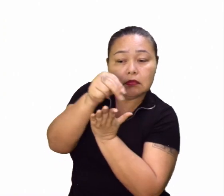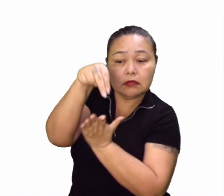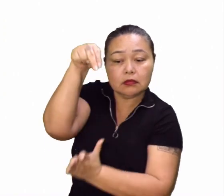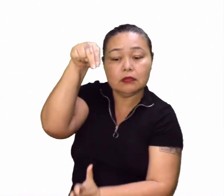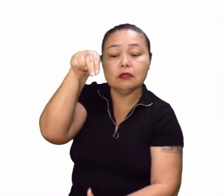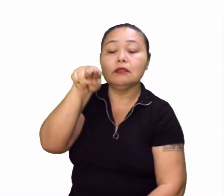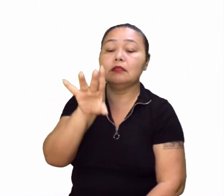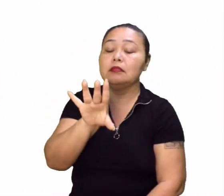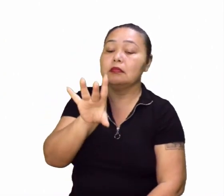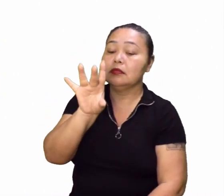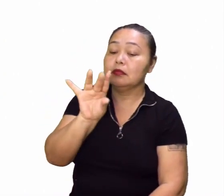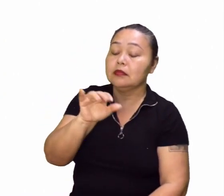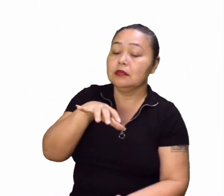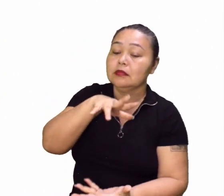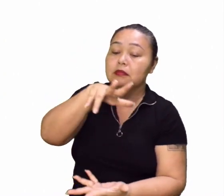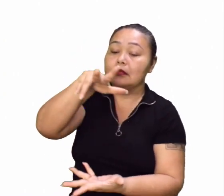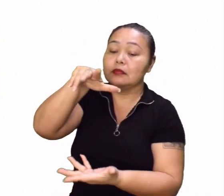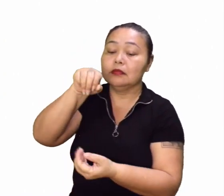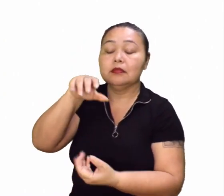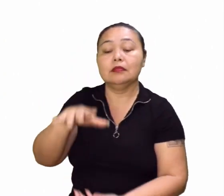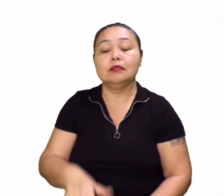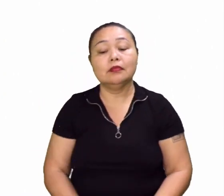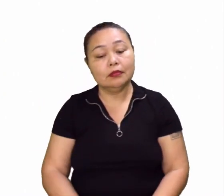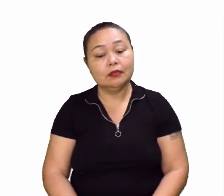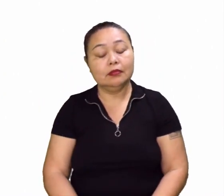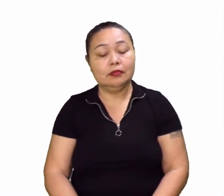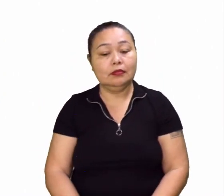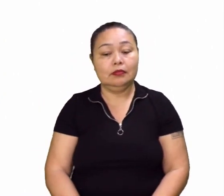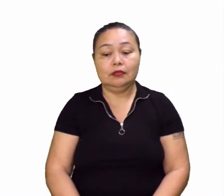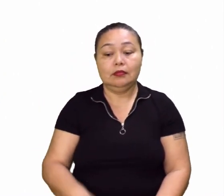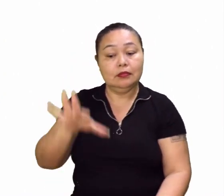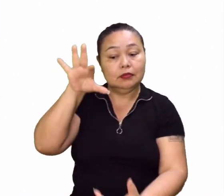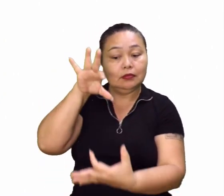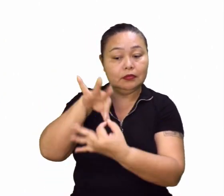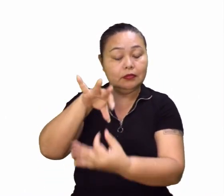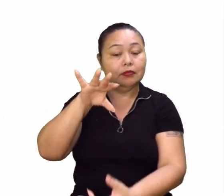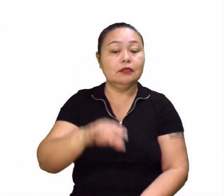norte magnético do planeta Terra. Rogério. Muito bem.